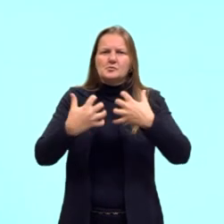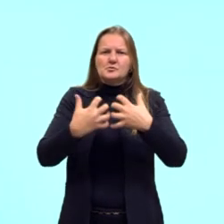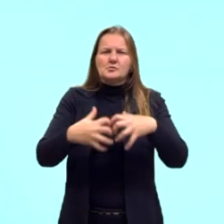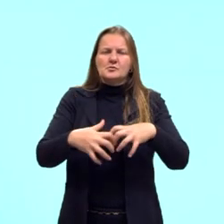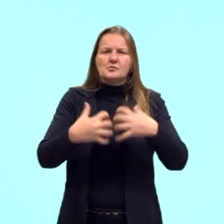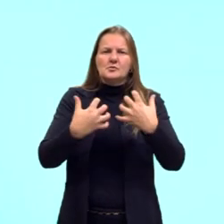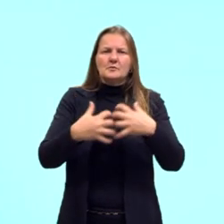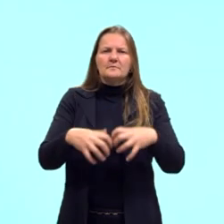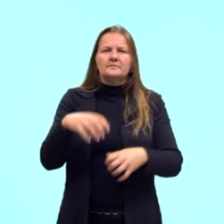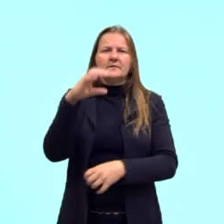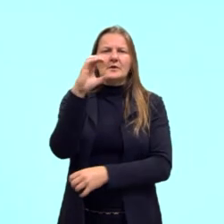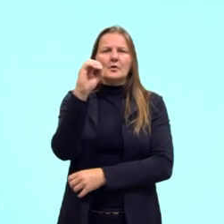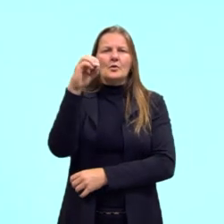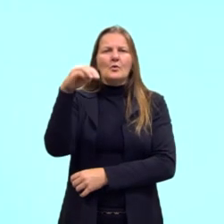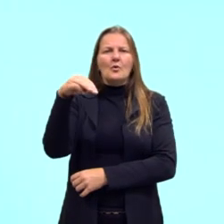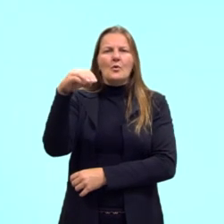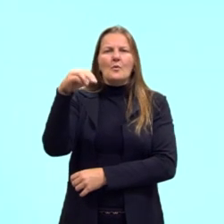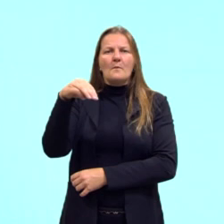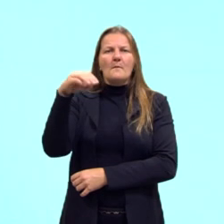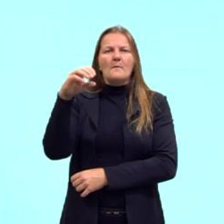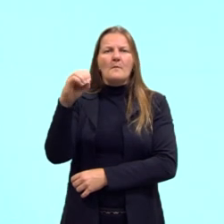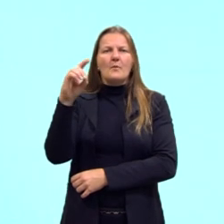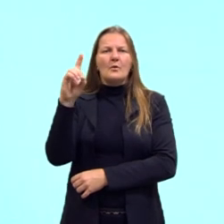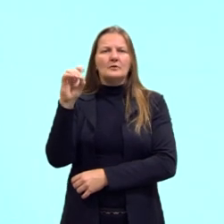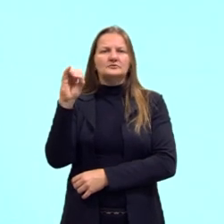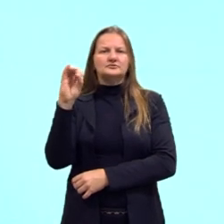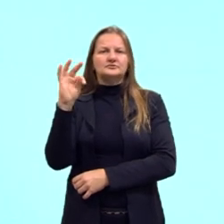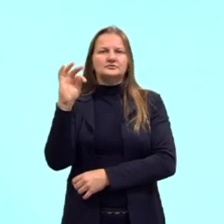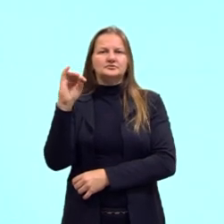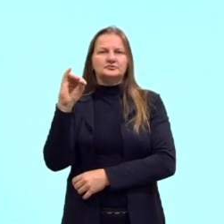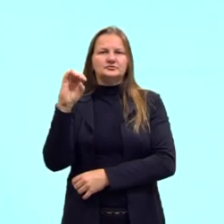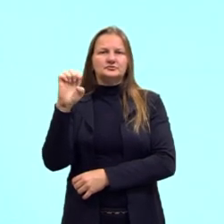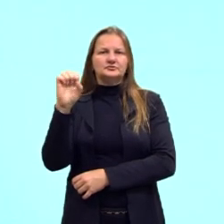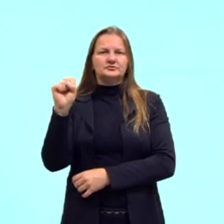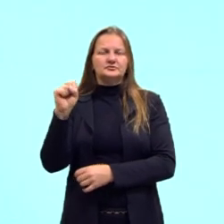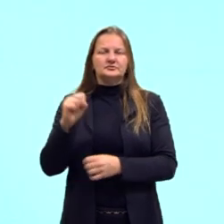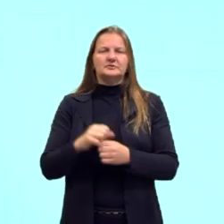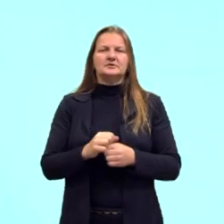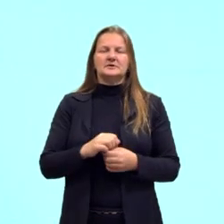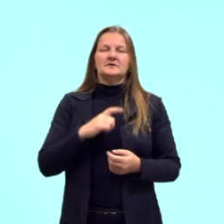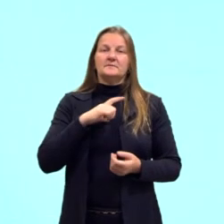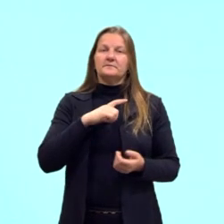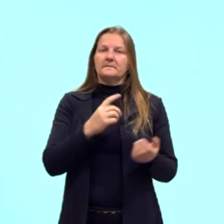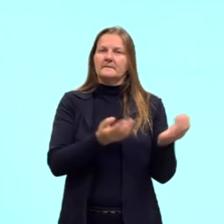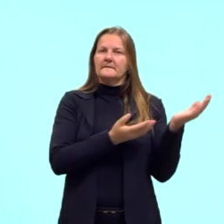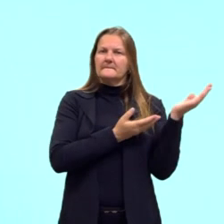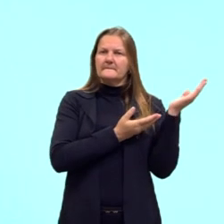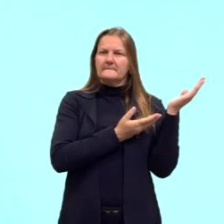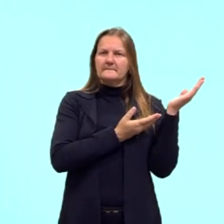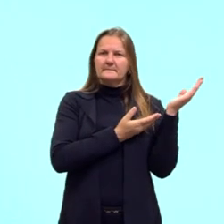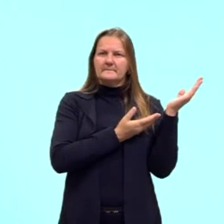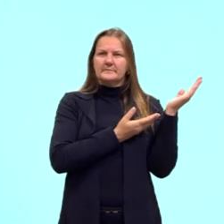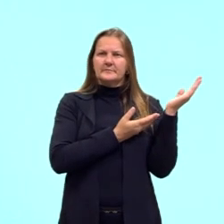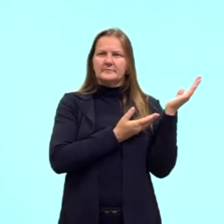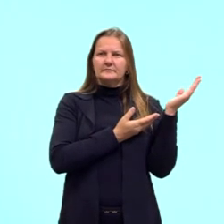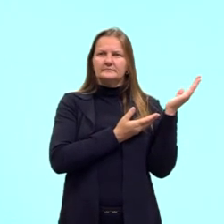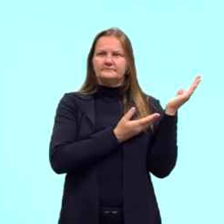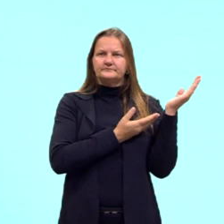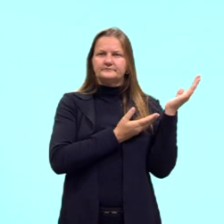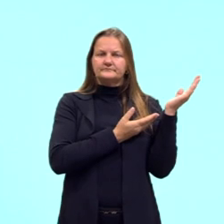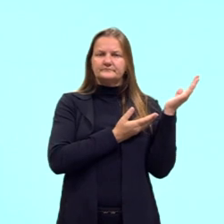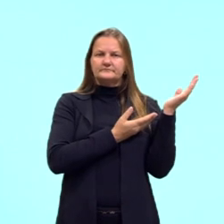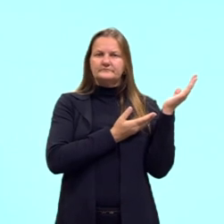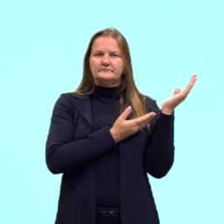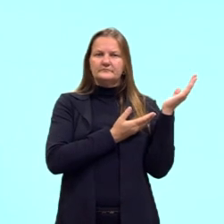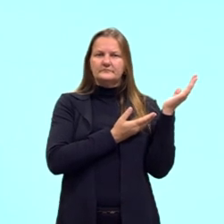commodity, né, já era muito pouco beneficiado, tá, então era a questão relacionada, então, ao engenho,